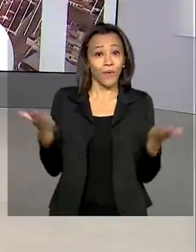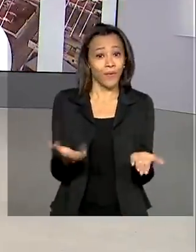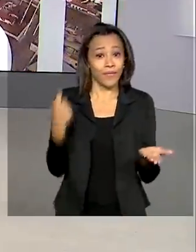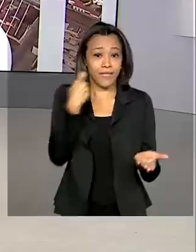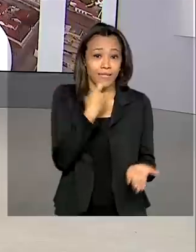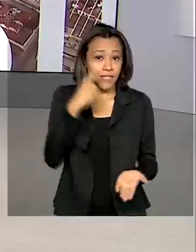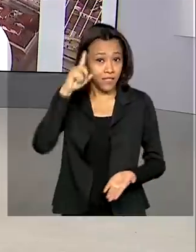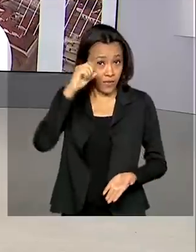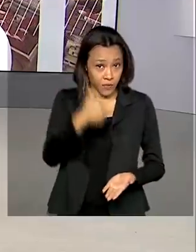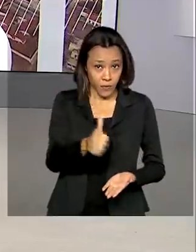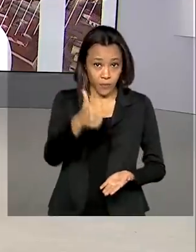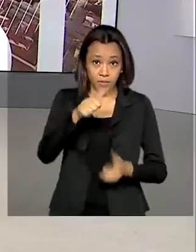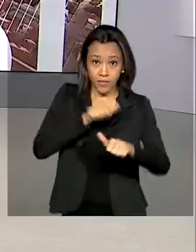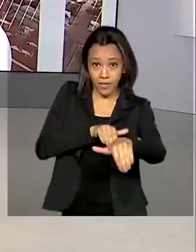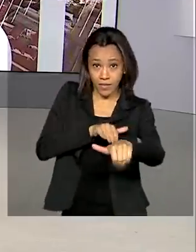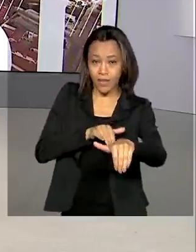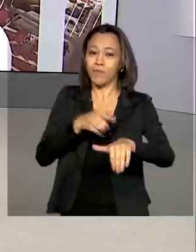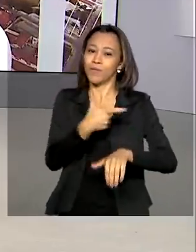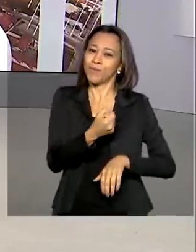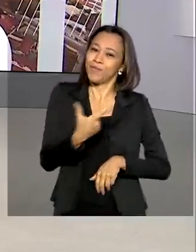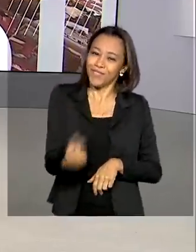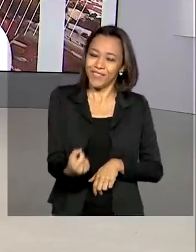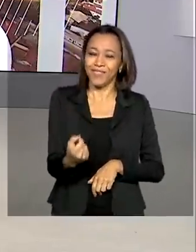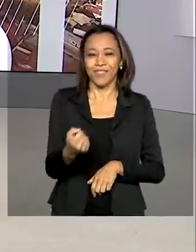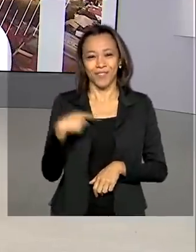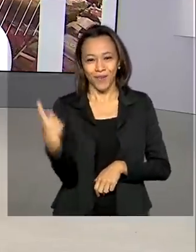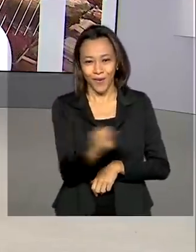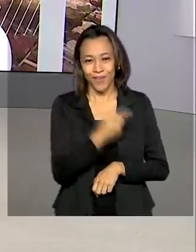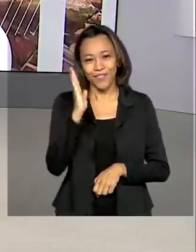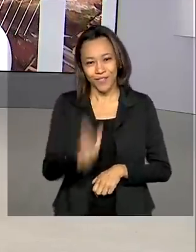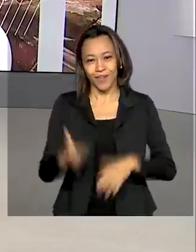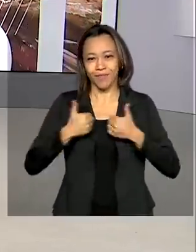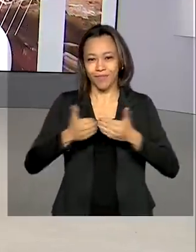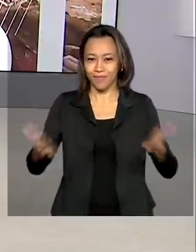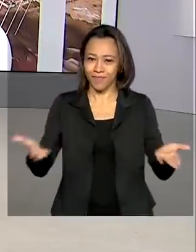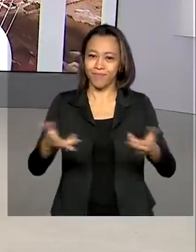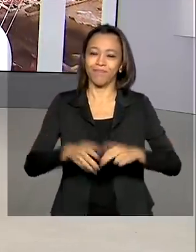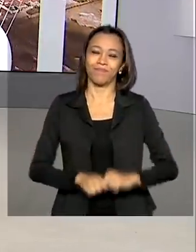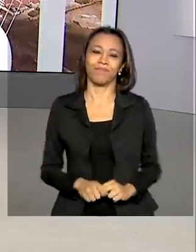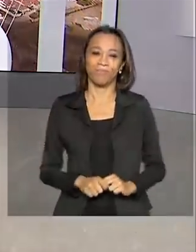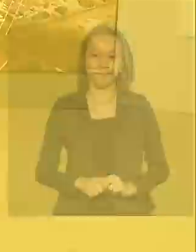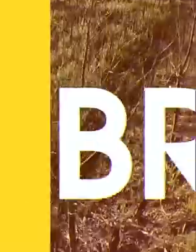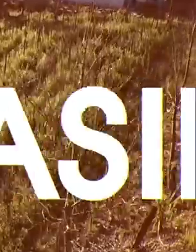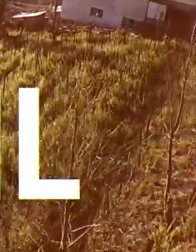sexta-feira, 11 de setembro de 2020. O Brasil em Dia começa agora.